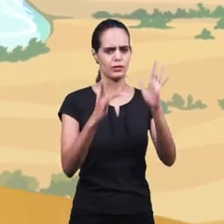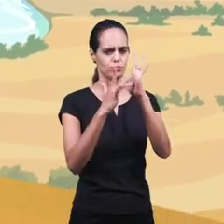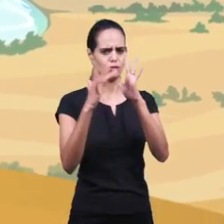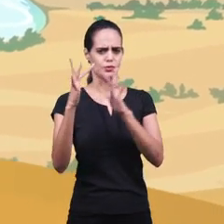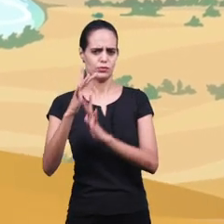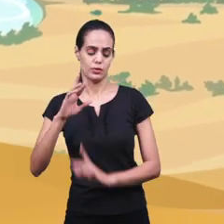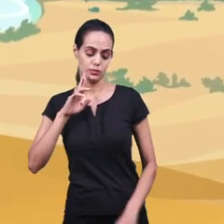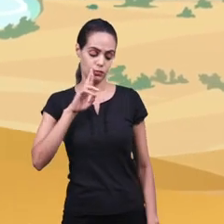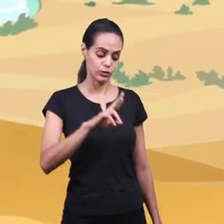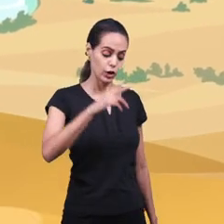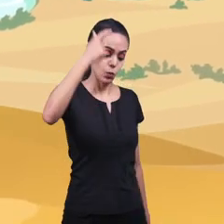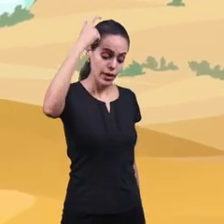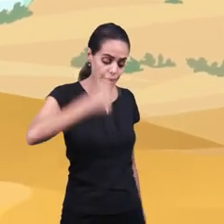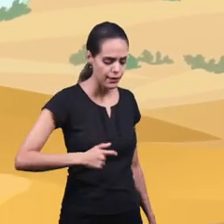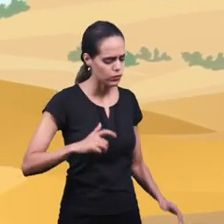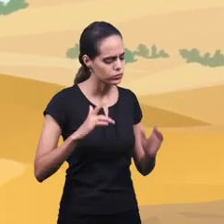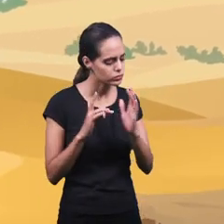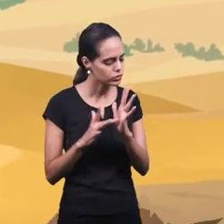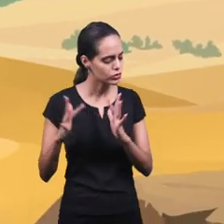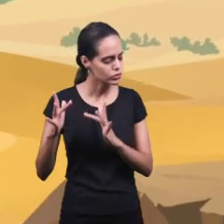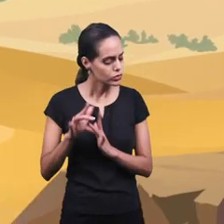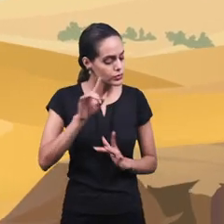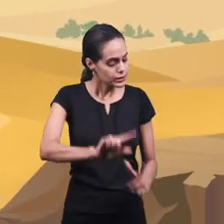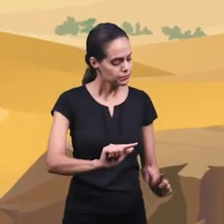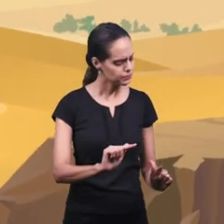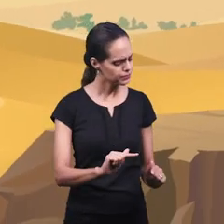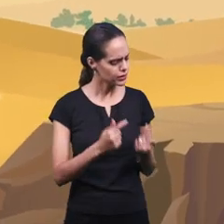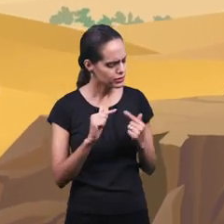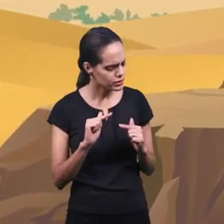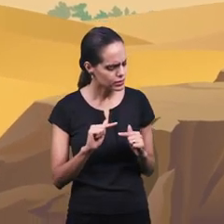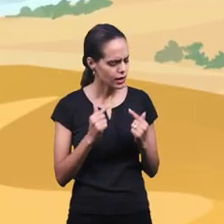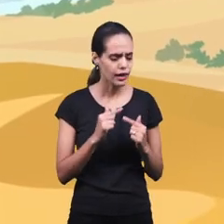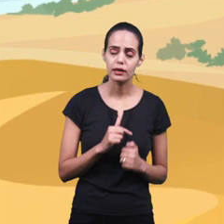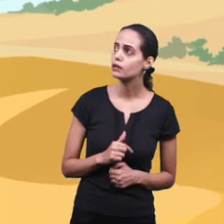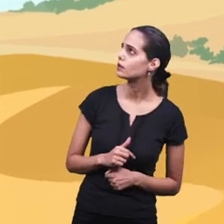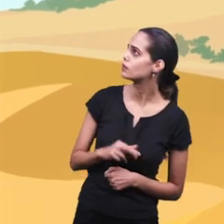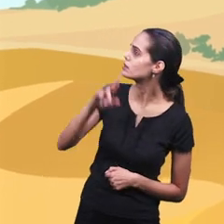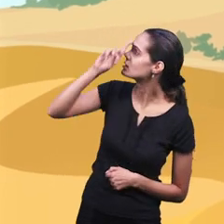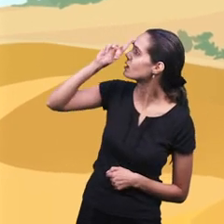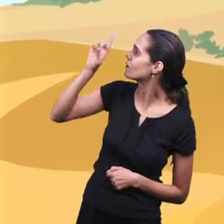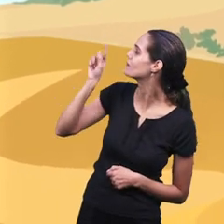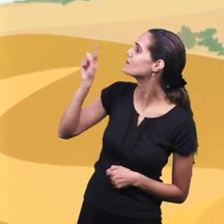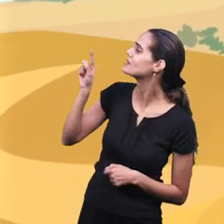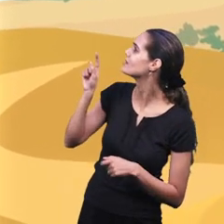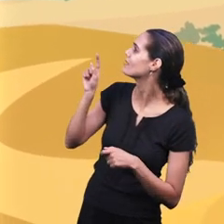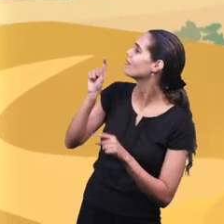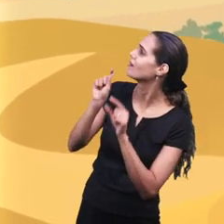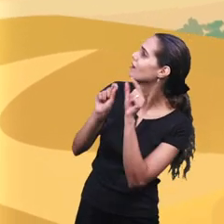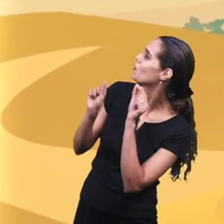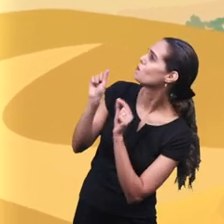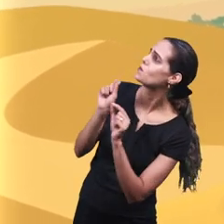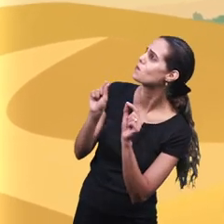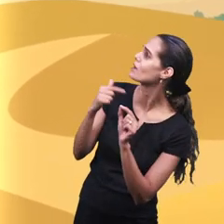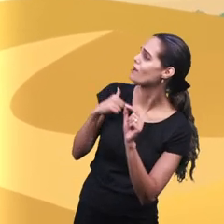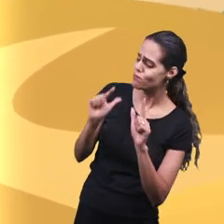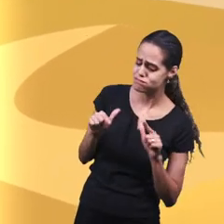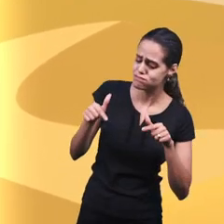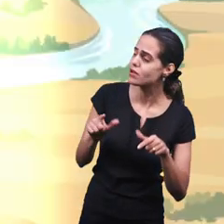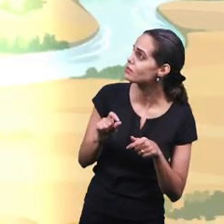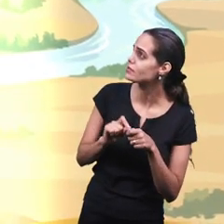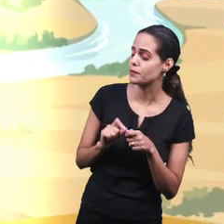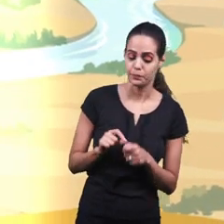Eu sou Jesus Que tu perseguis Que queres tu Senhor que eu